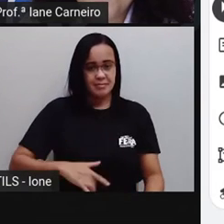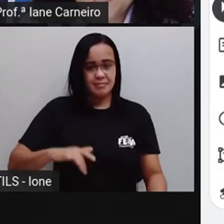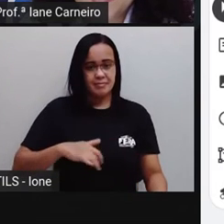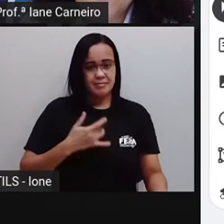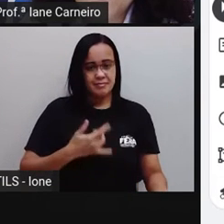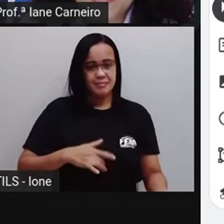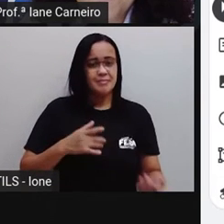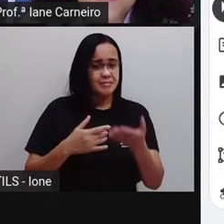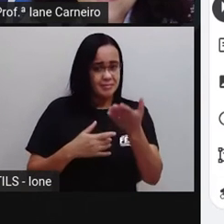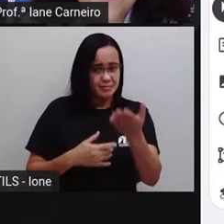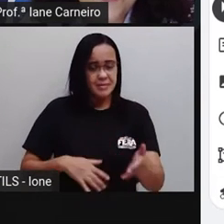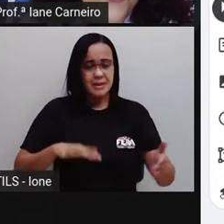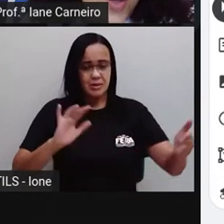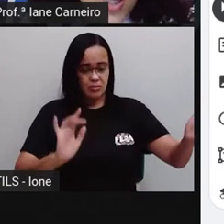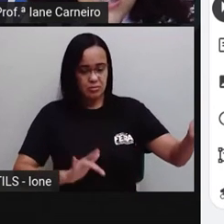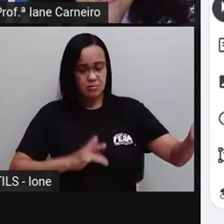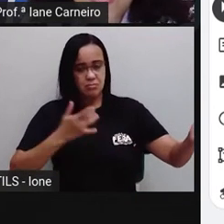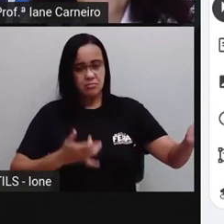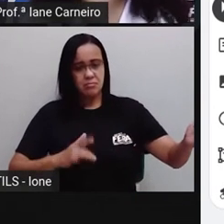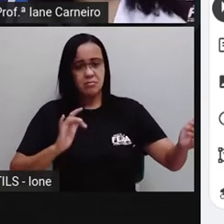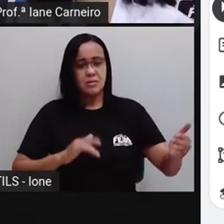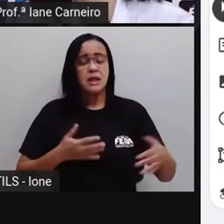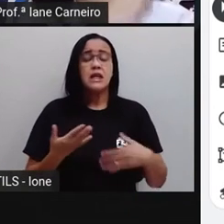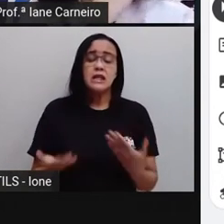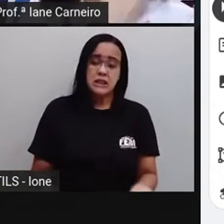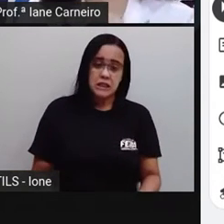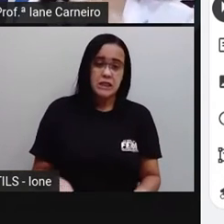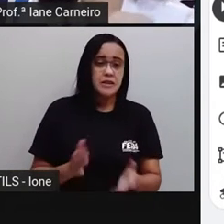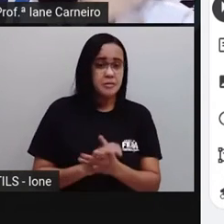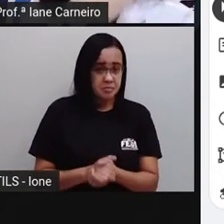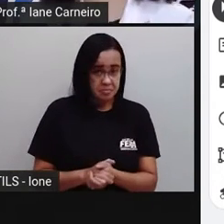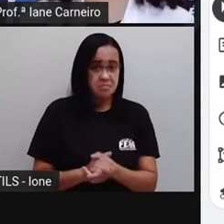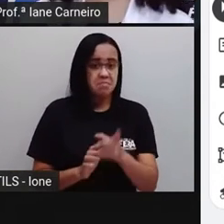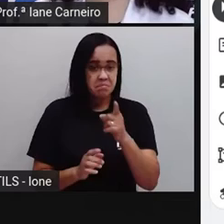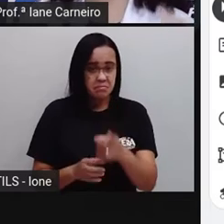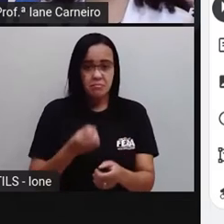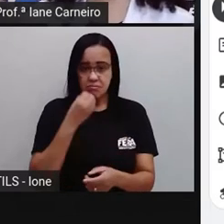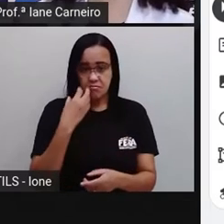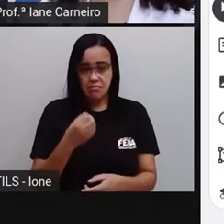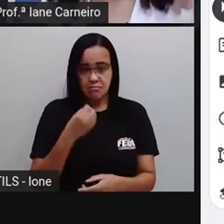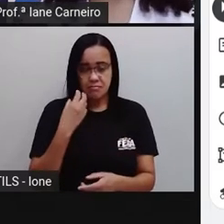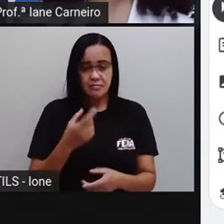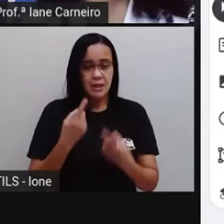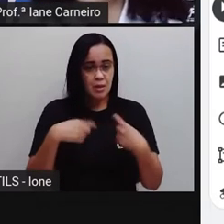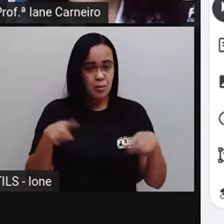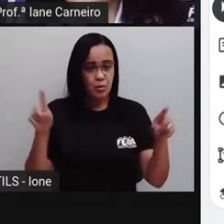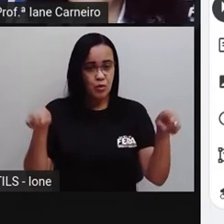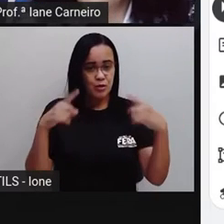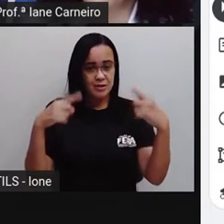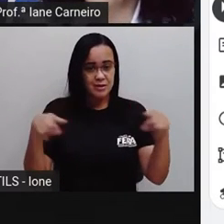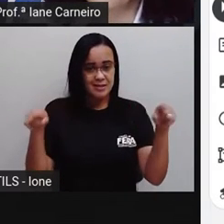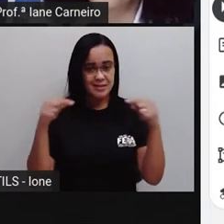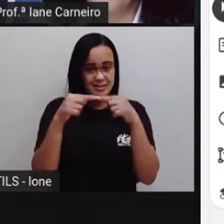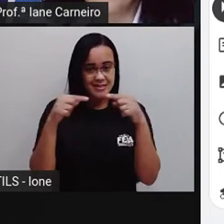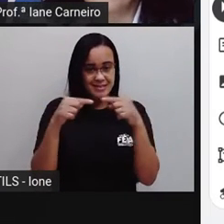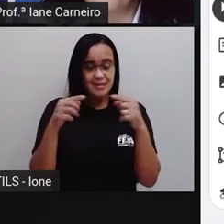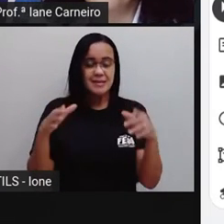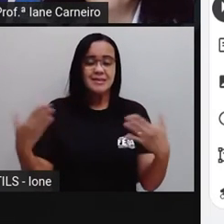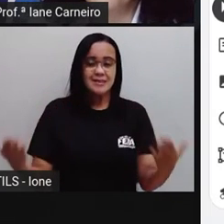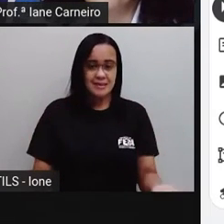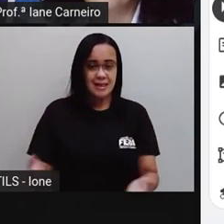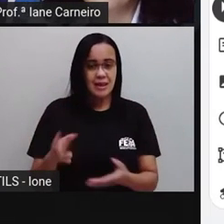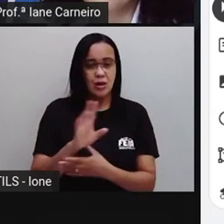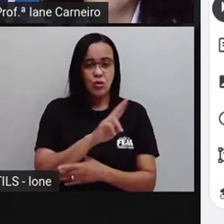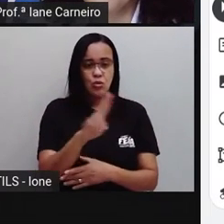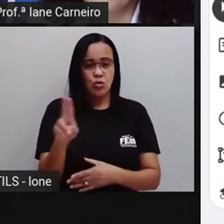um instrumento, né? Que parece um violão, né? Mas a gente toca assim, ó. A gente não, né? Quem toca o instrumento, a pessoa não sabe tocar, não.